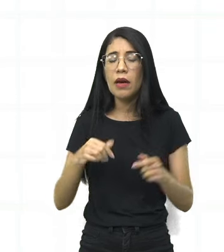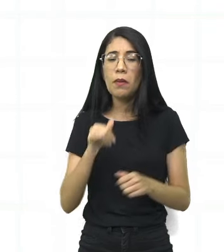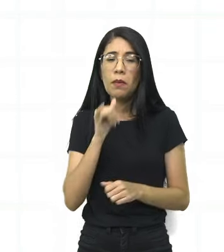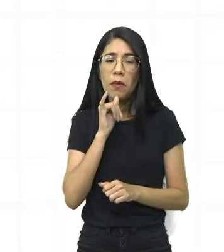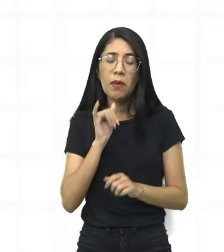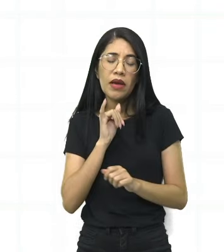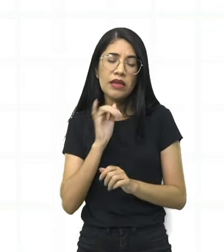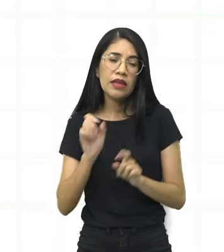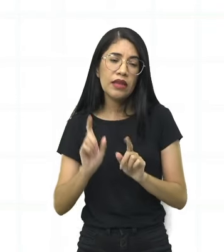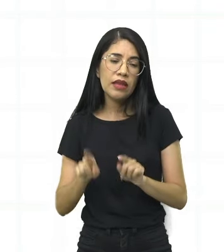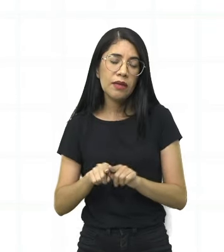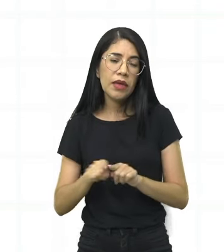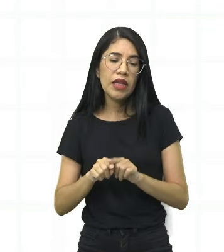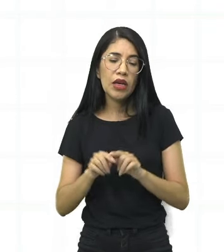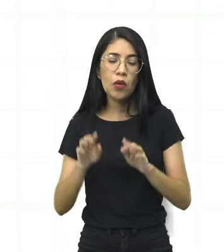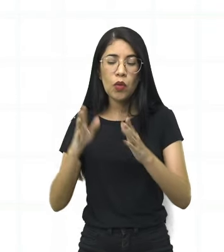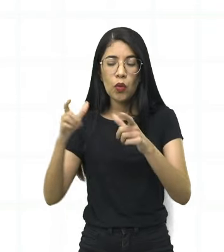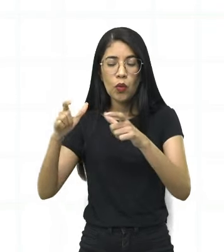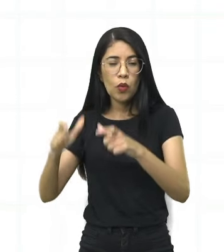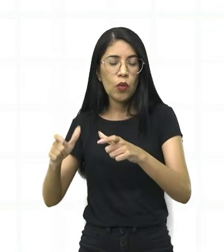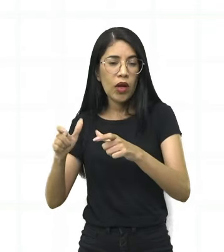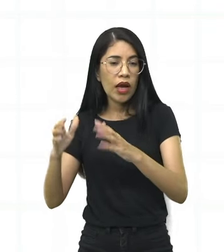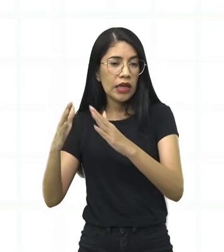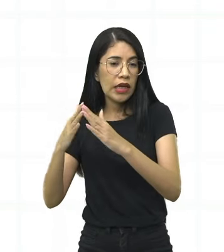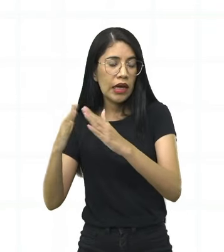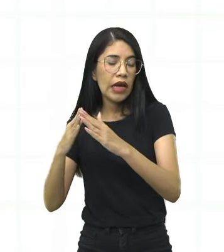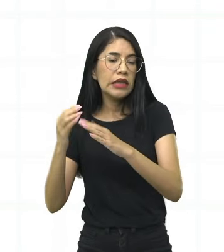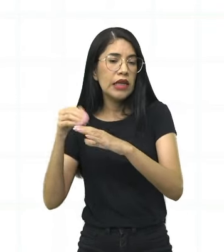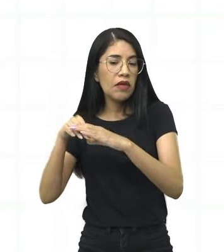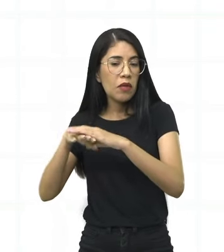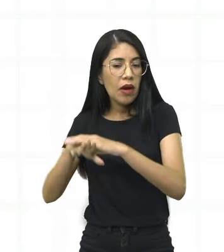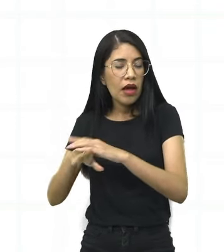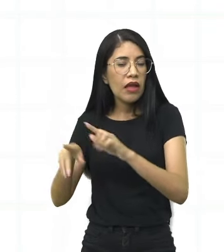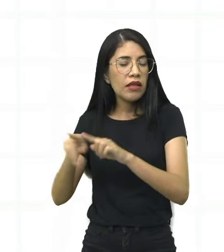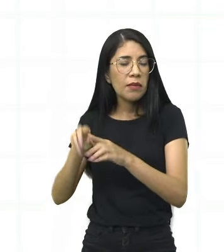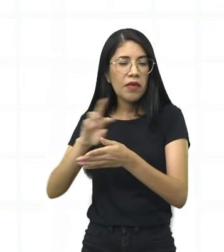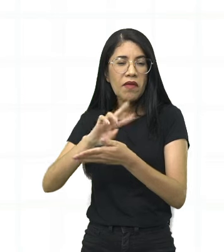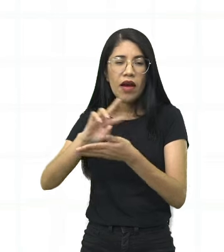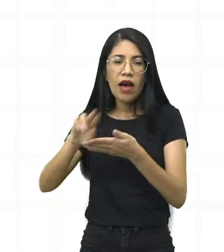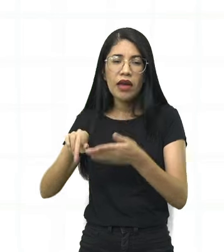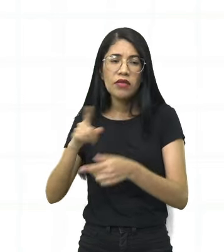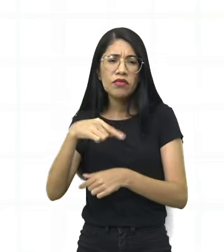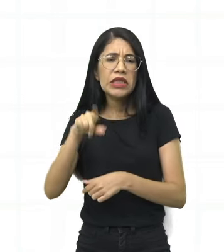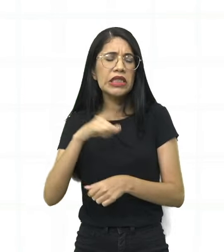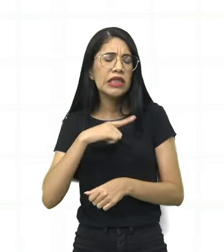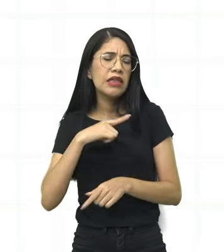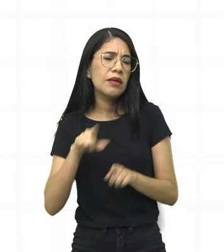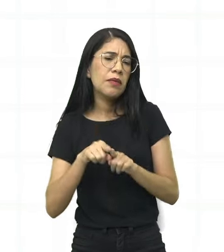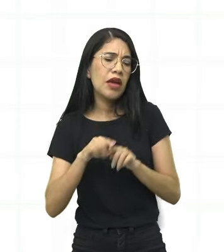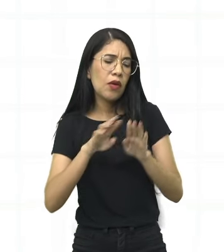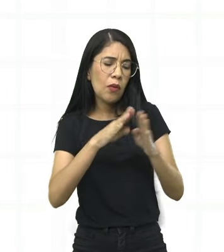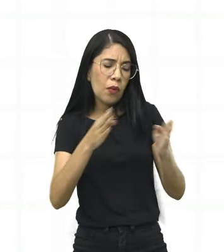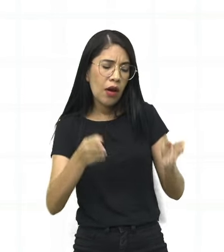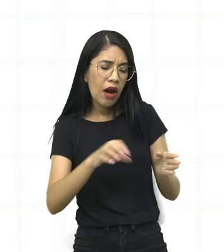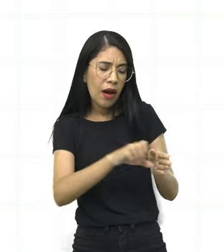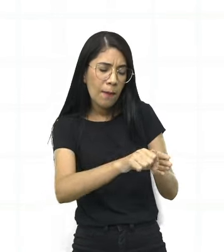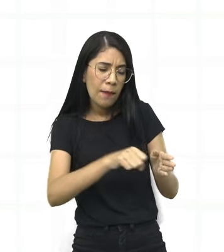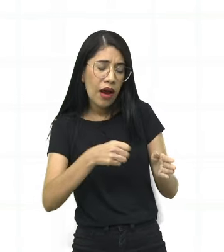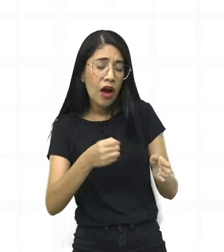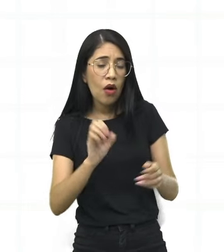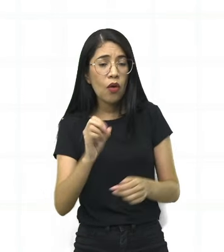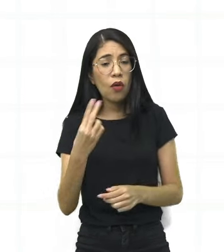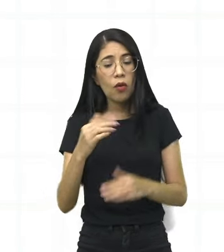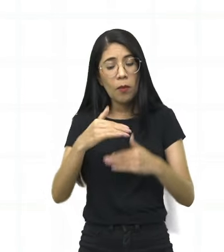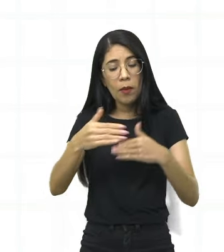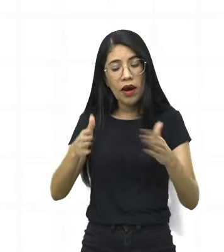um cômodo, né? Ou até mesmo uma gaveta. Quem aí não tem uma gaveta? Quem aí não tem uma caixa